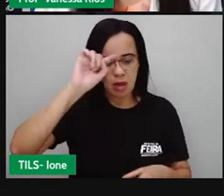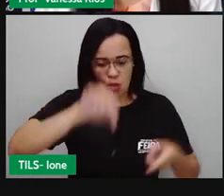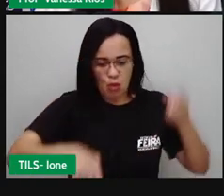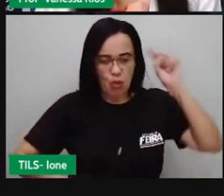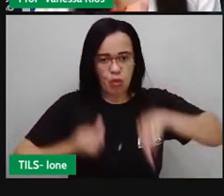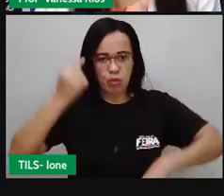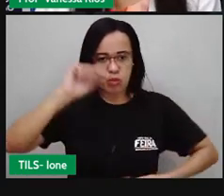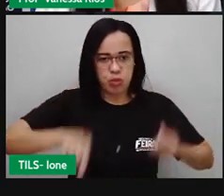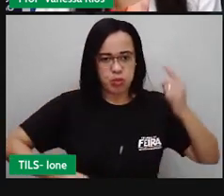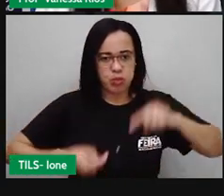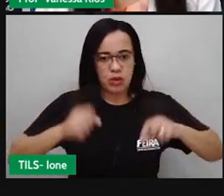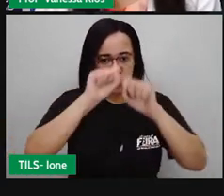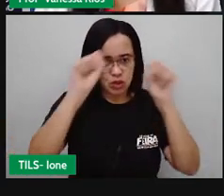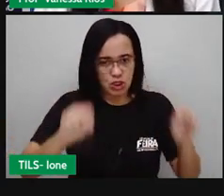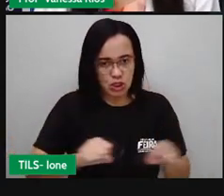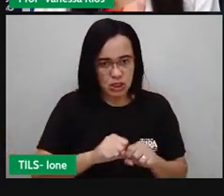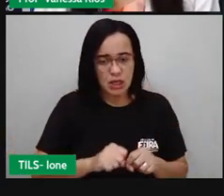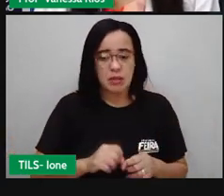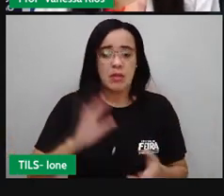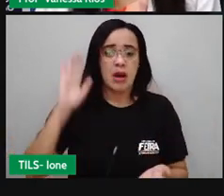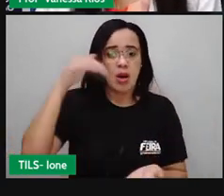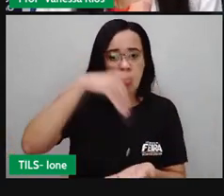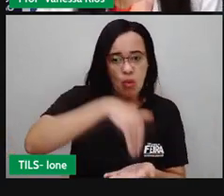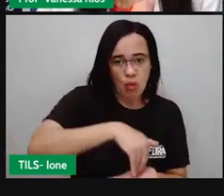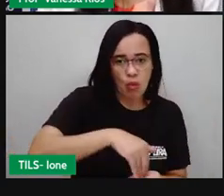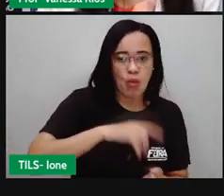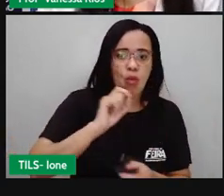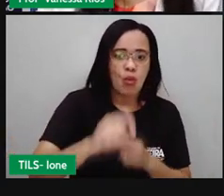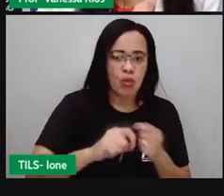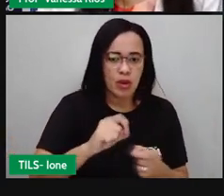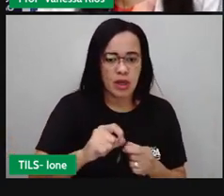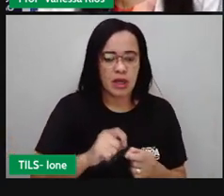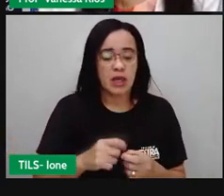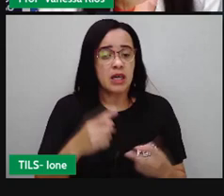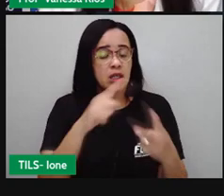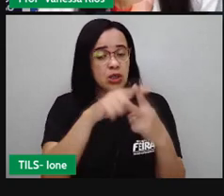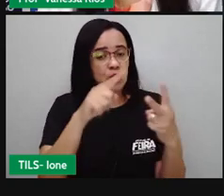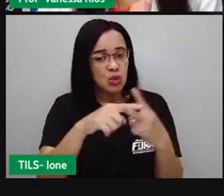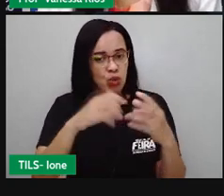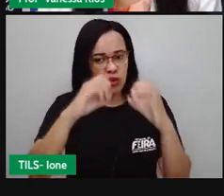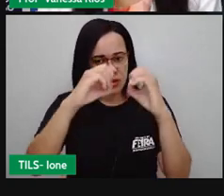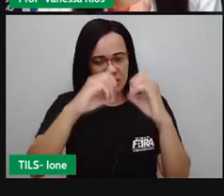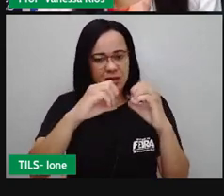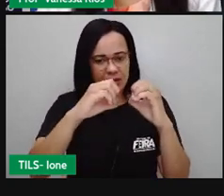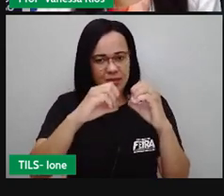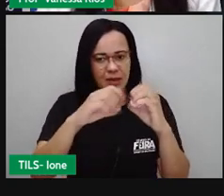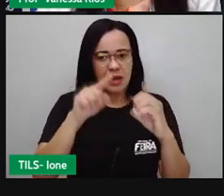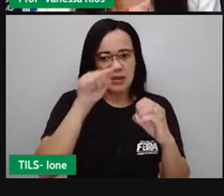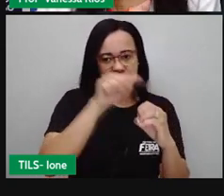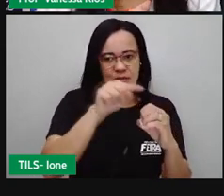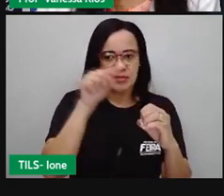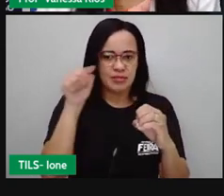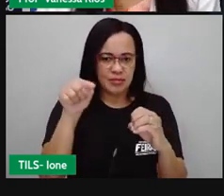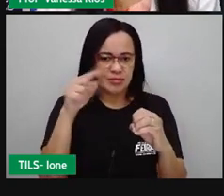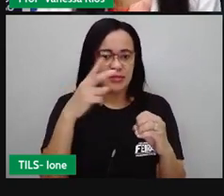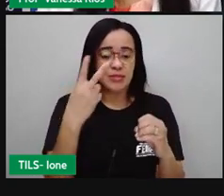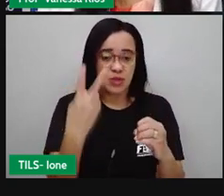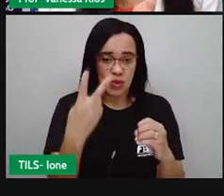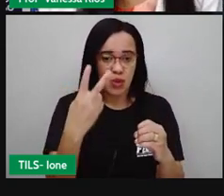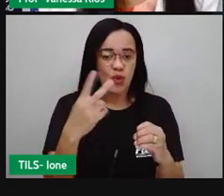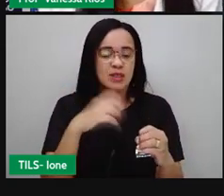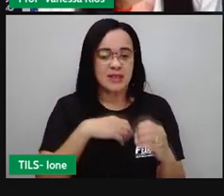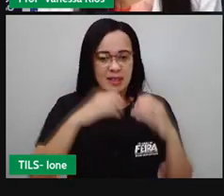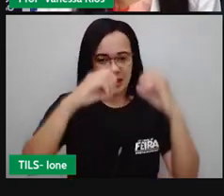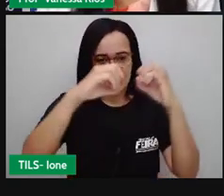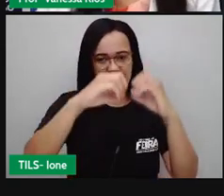E os rins. Que a Pró colocou aqui rim porque está se referindo a um rin só. Mas a gente lembra que nós temos dois rins. O rim